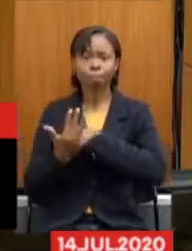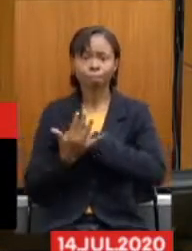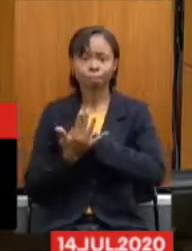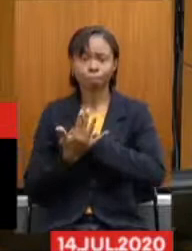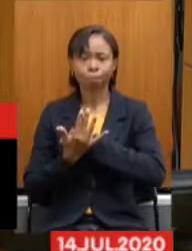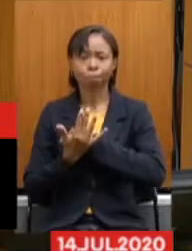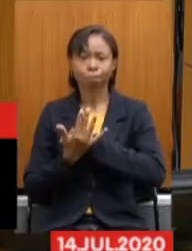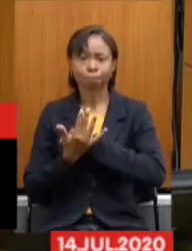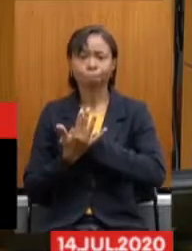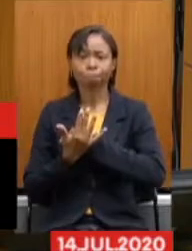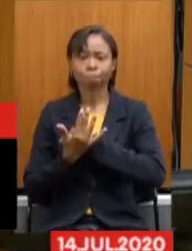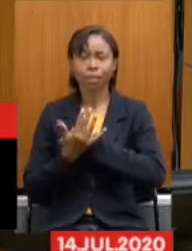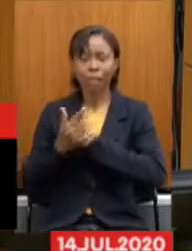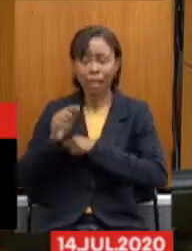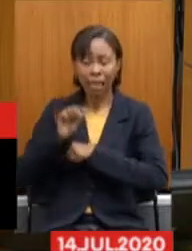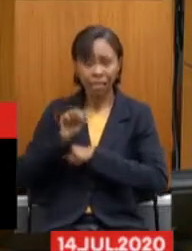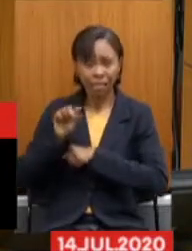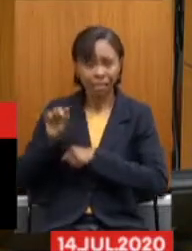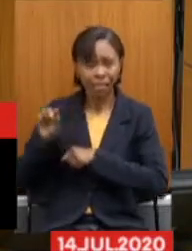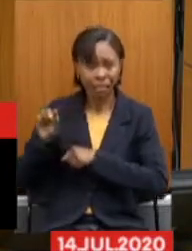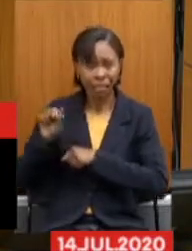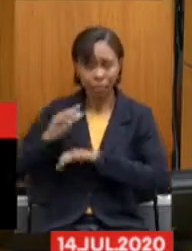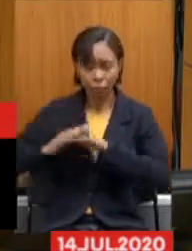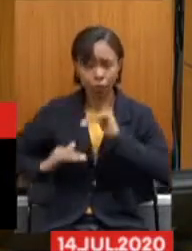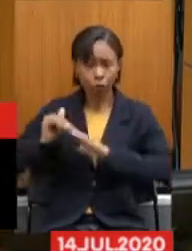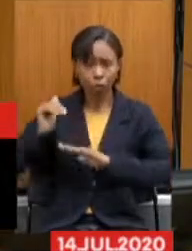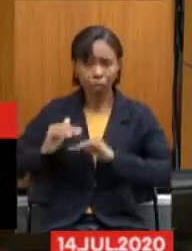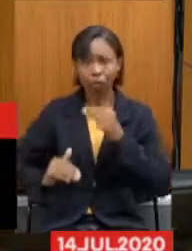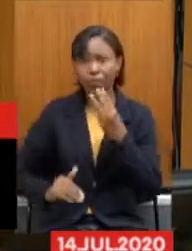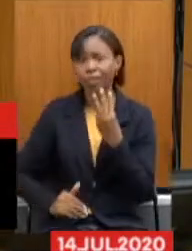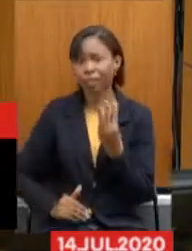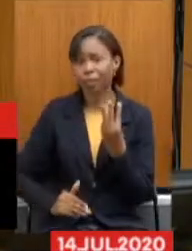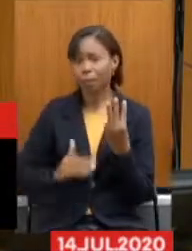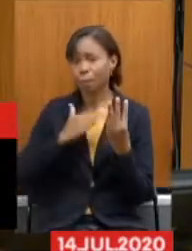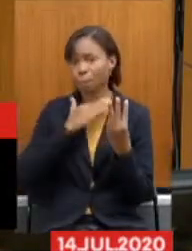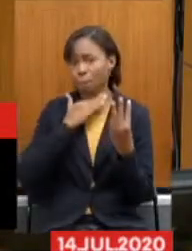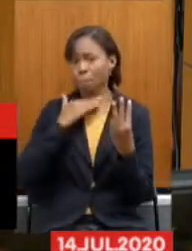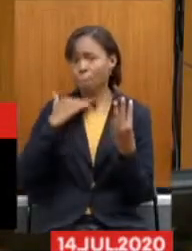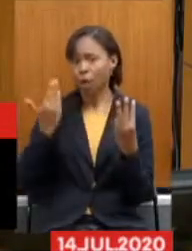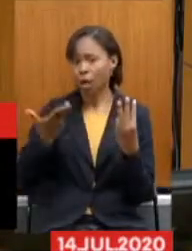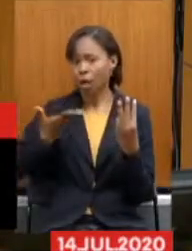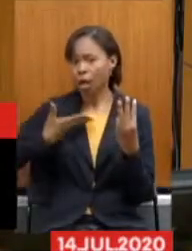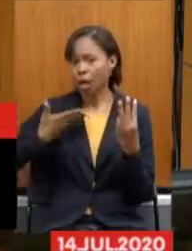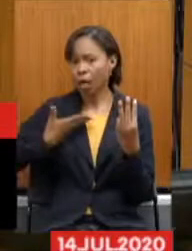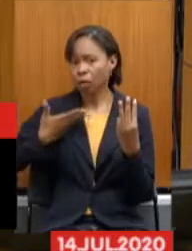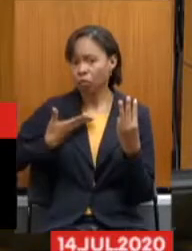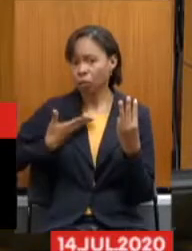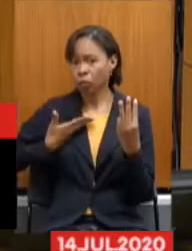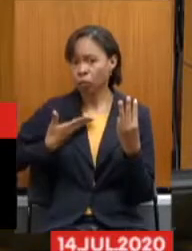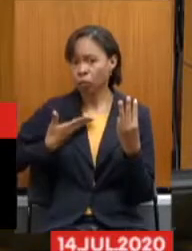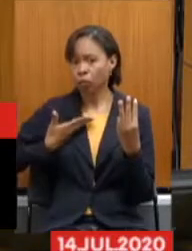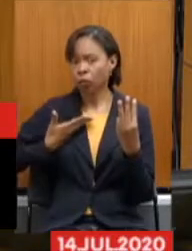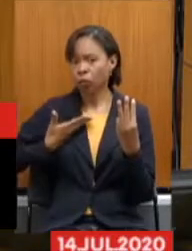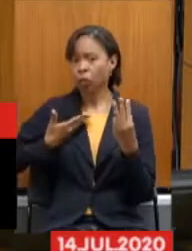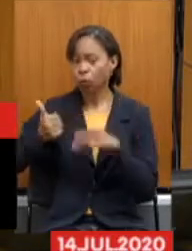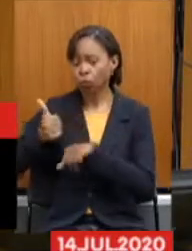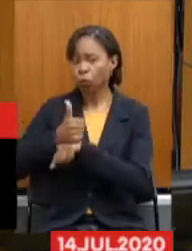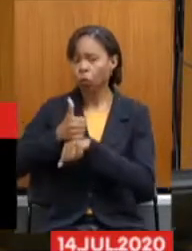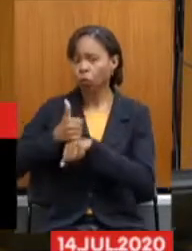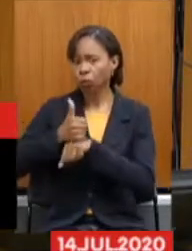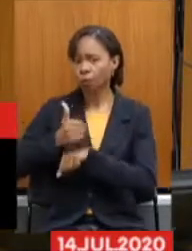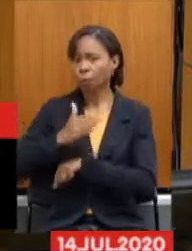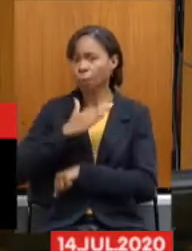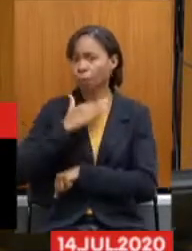e, desses servidores, nós tivemos três óbitos, três colegas que faleceram em função do coronavírus,